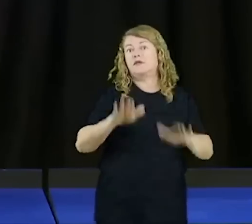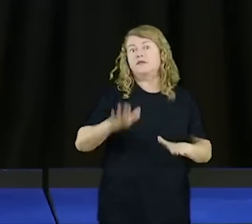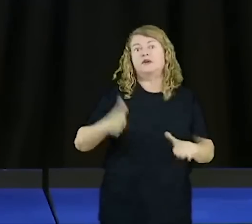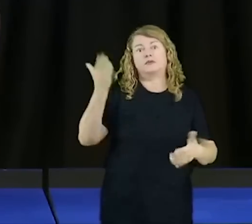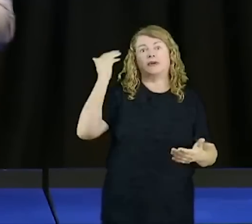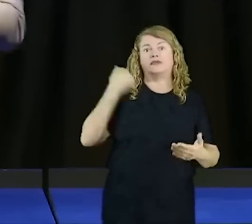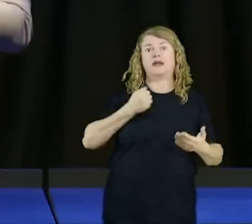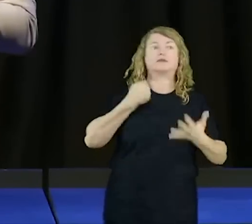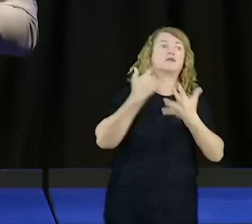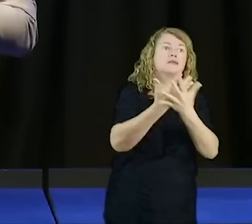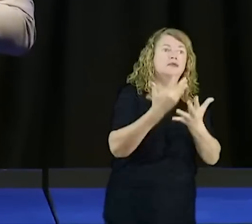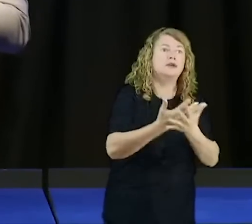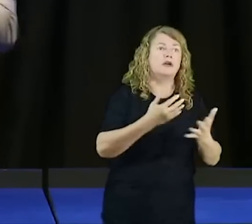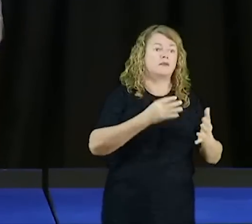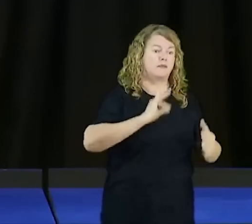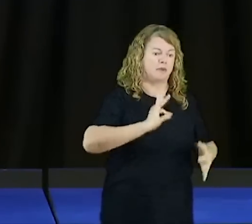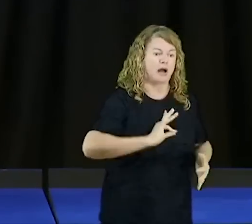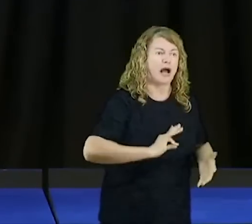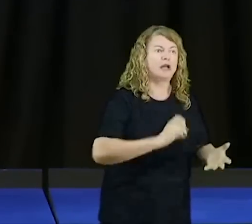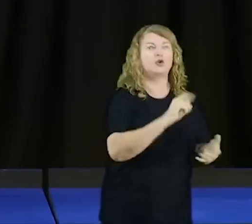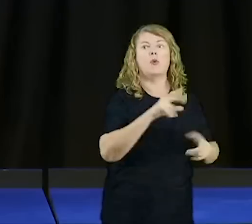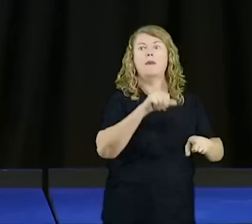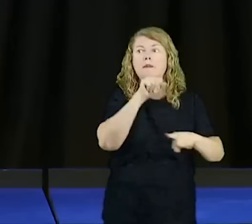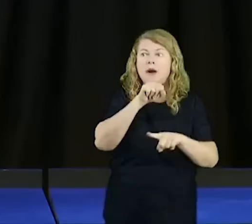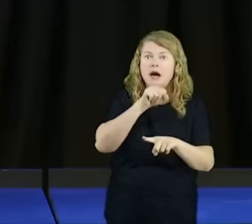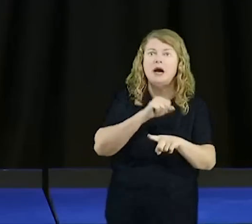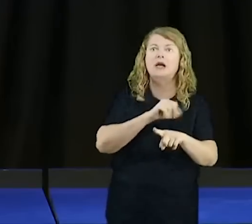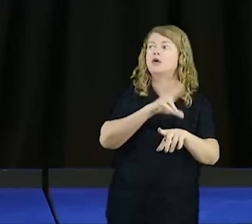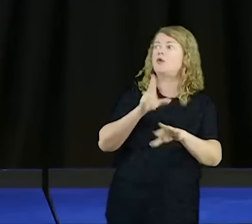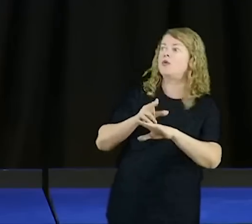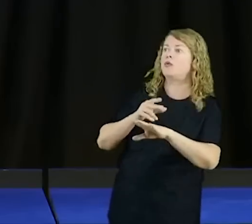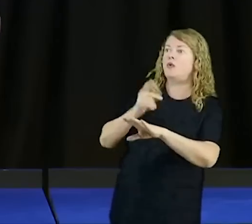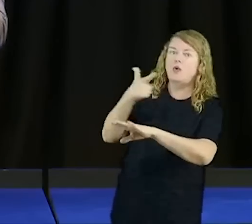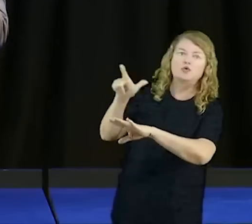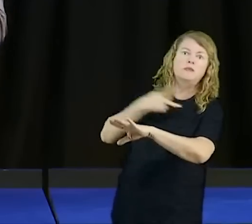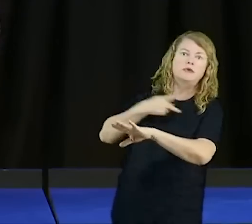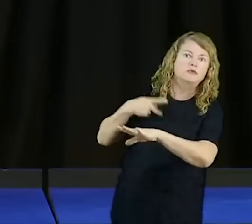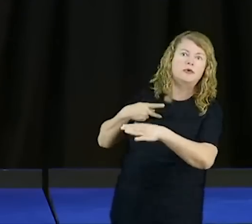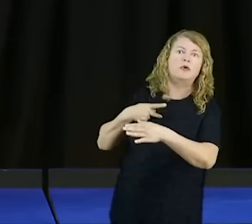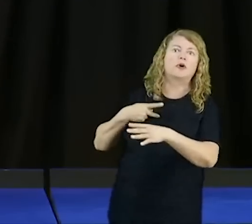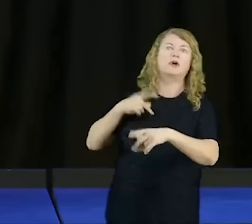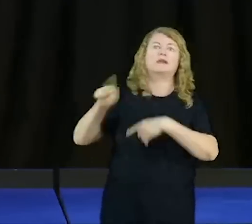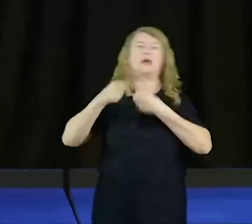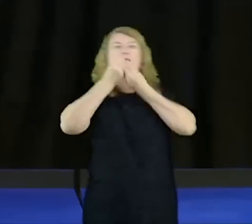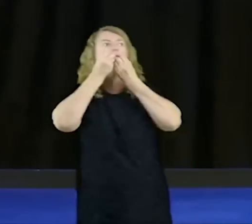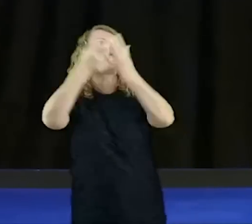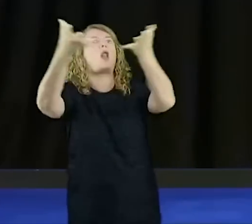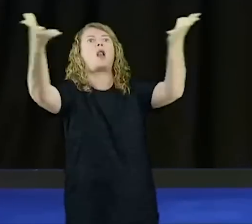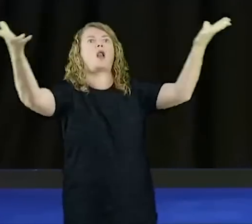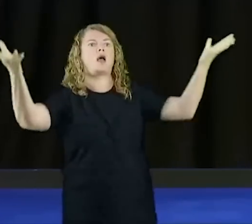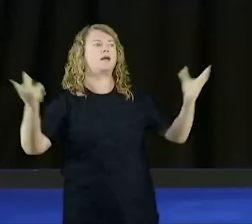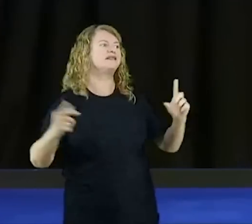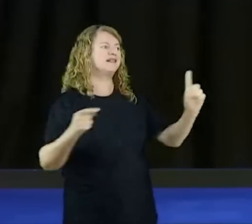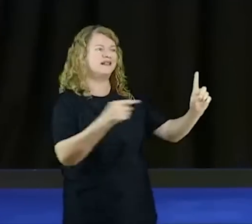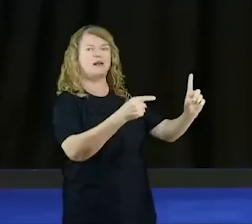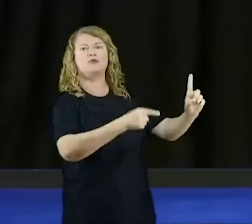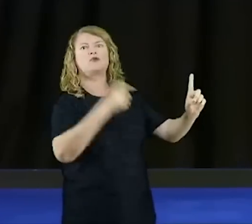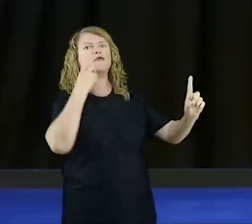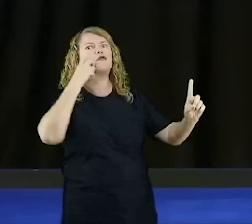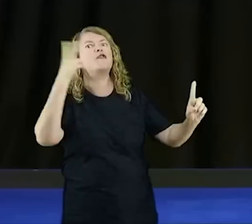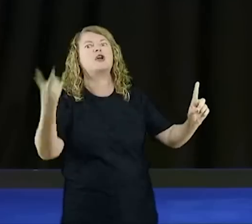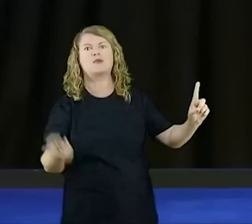para um padre, para alguém, para a mamãe, e ela pegou o pecado, jogou no ventilador da igreja, todo mundo ficou sabendo, essas pessoas que mentem,